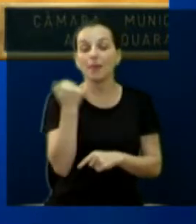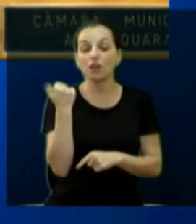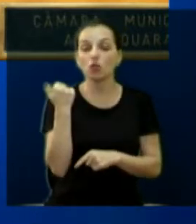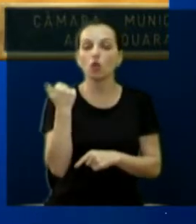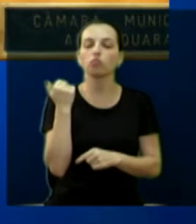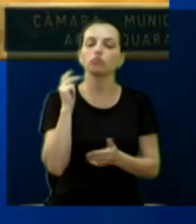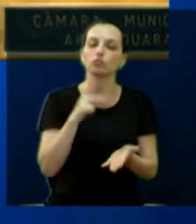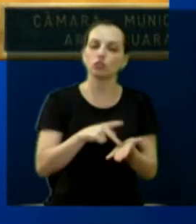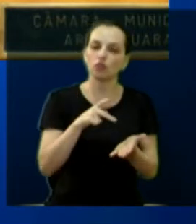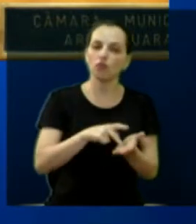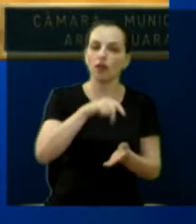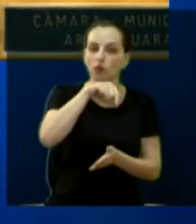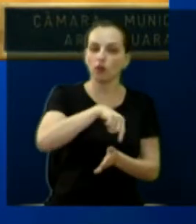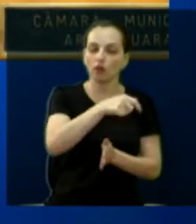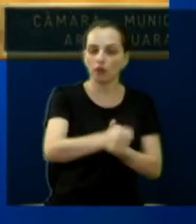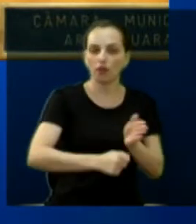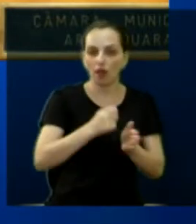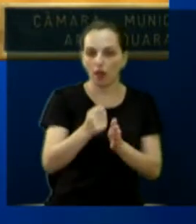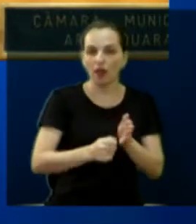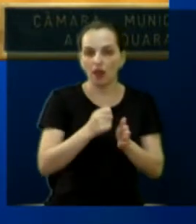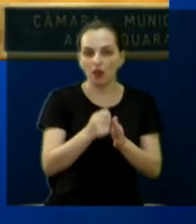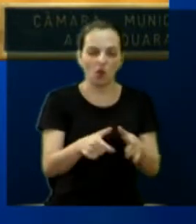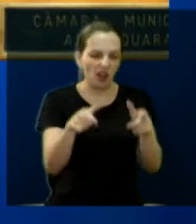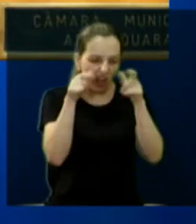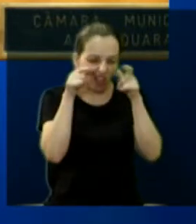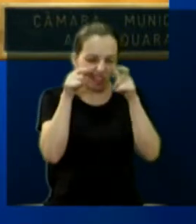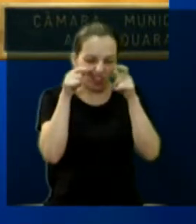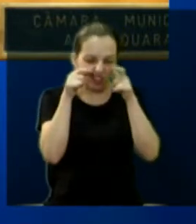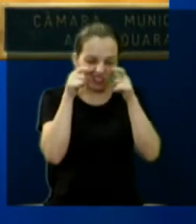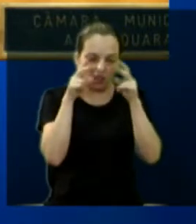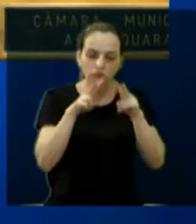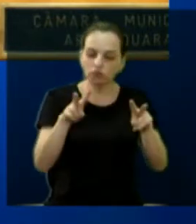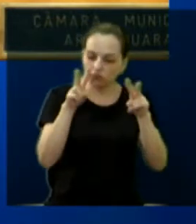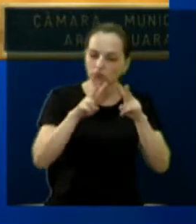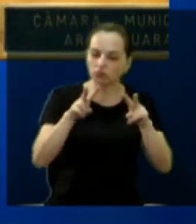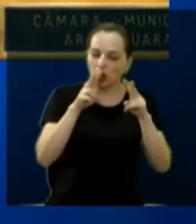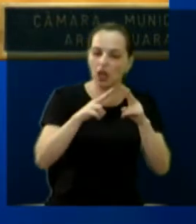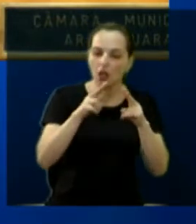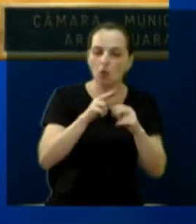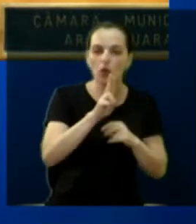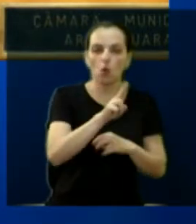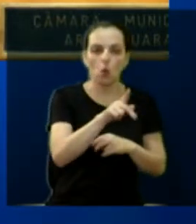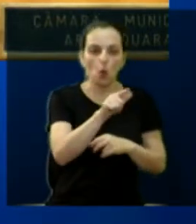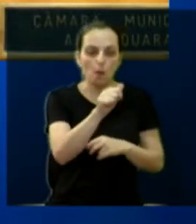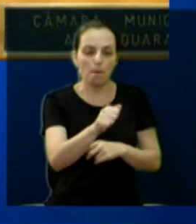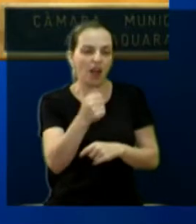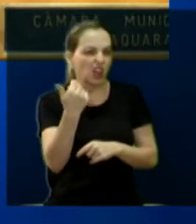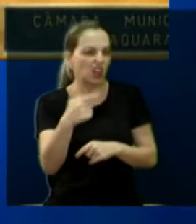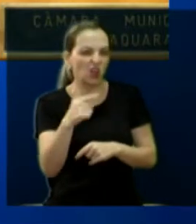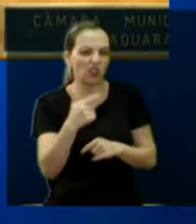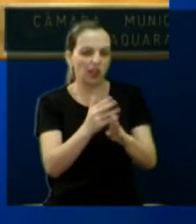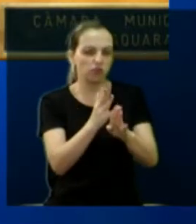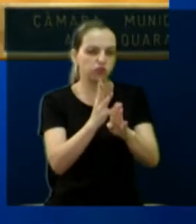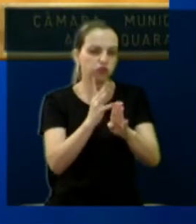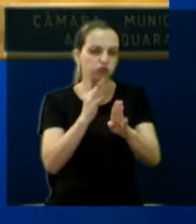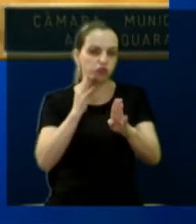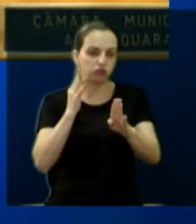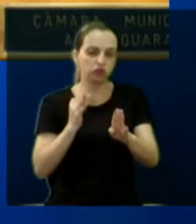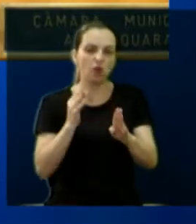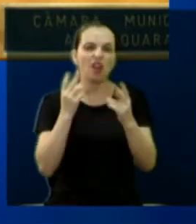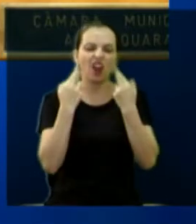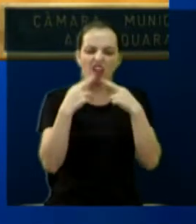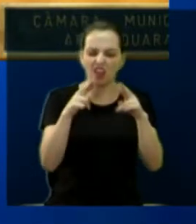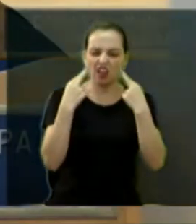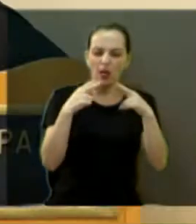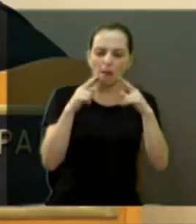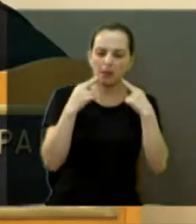pode prestar atenção, você vai na UPA, aí não tem aquele monte de gente mais, não tem aquela reclamação mais. Melhorou mesmo. A população está contemplada assim, não vou falar que